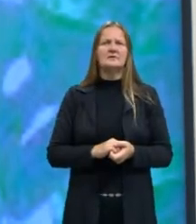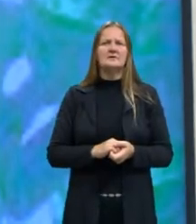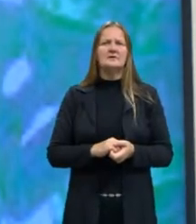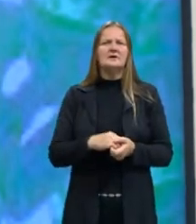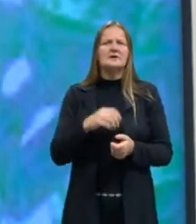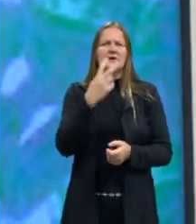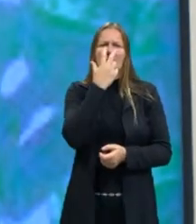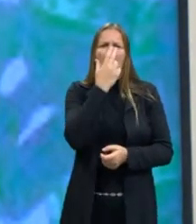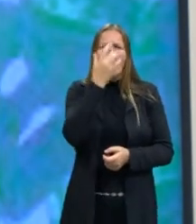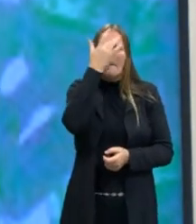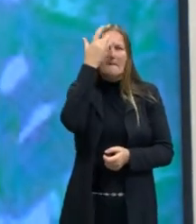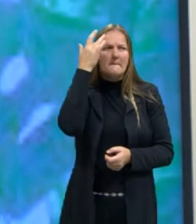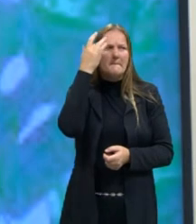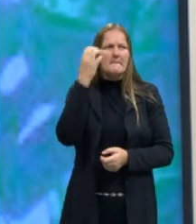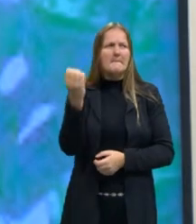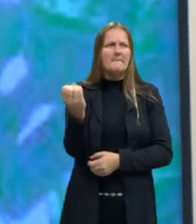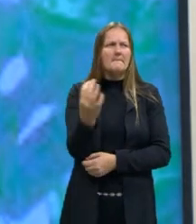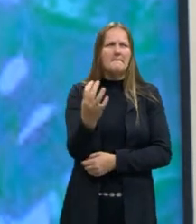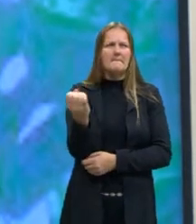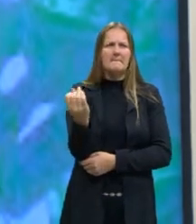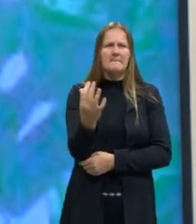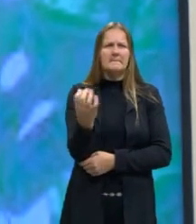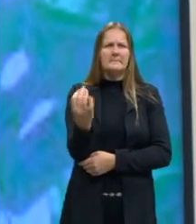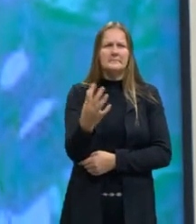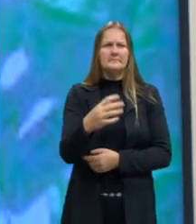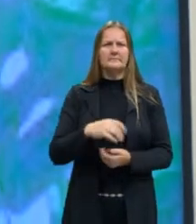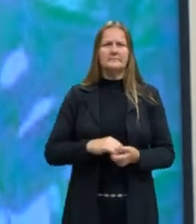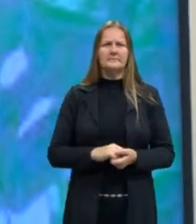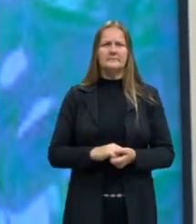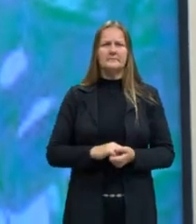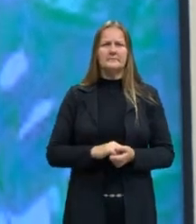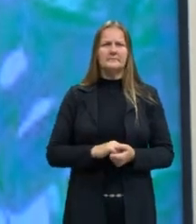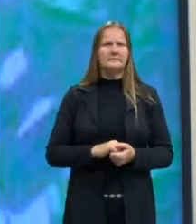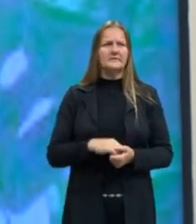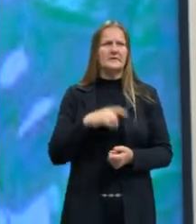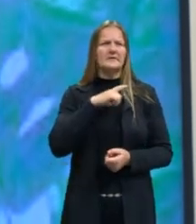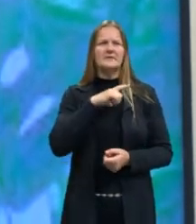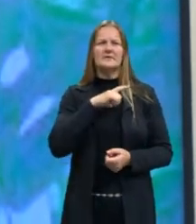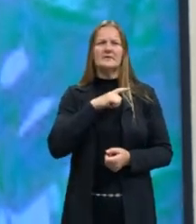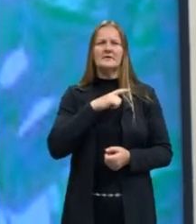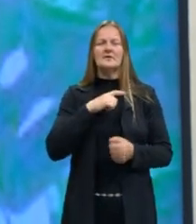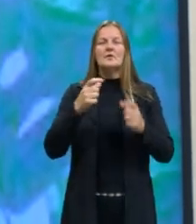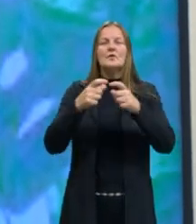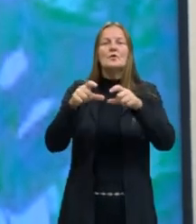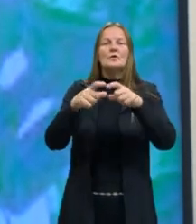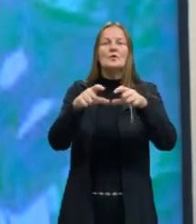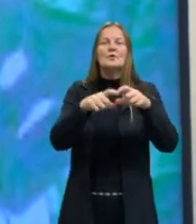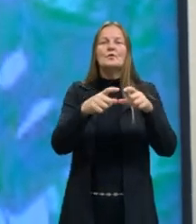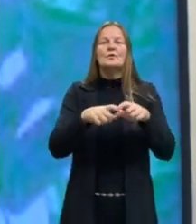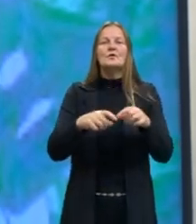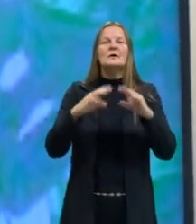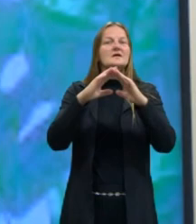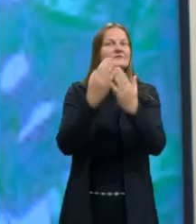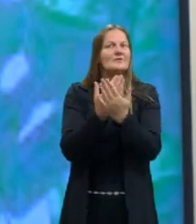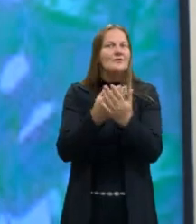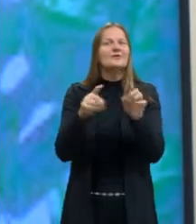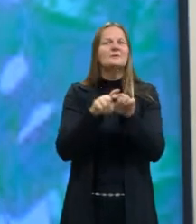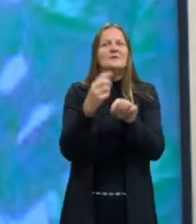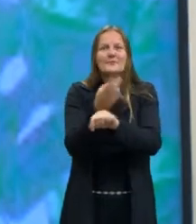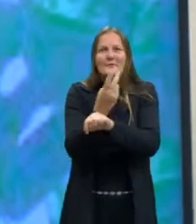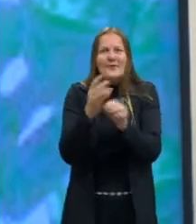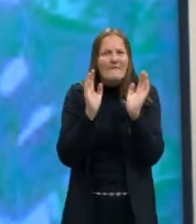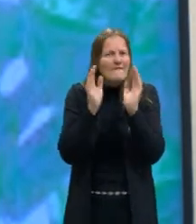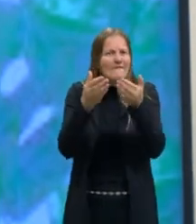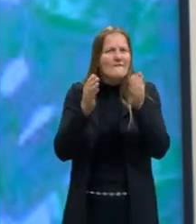pessoa nova lá no teu ambiente de trabalho, no teu ambiente lá, né? Que do escolar. Então, procura focar